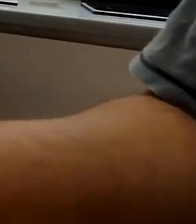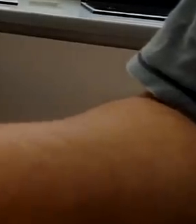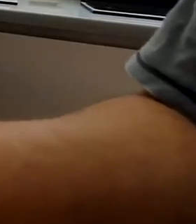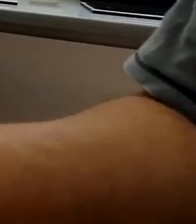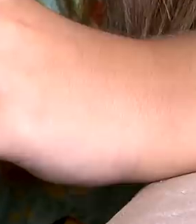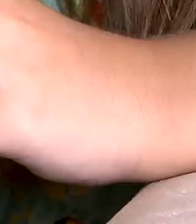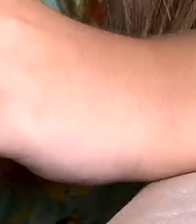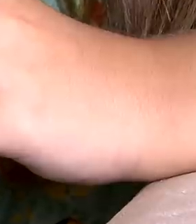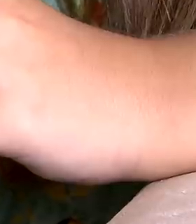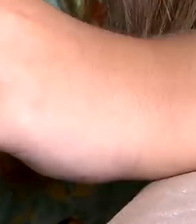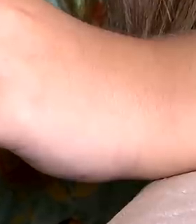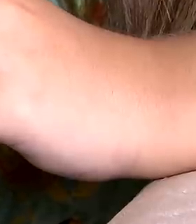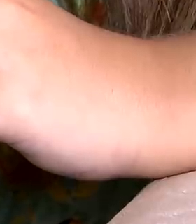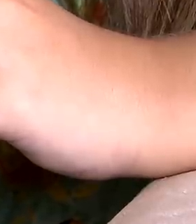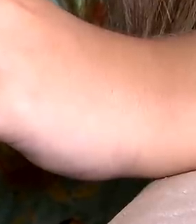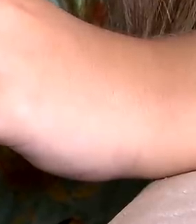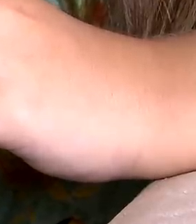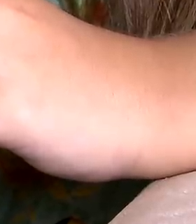A gente volta a